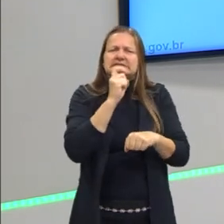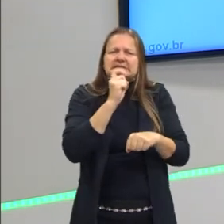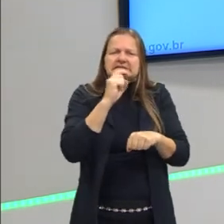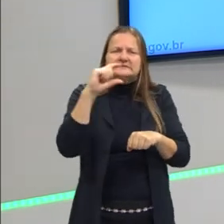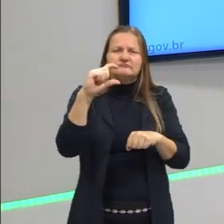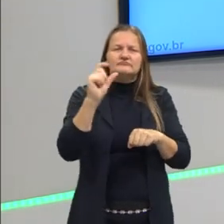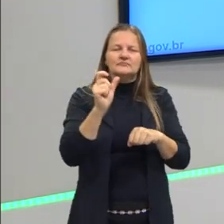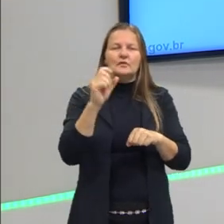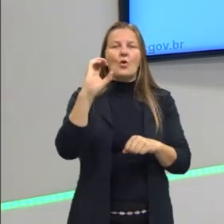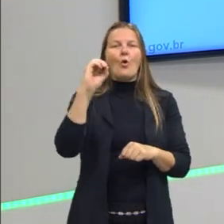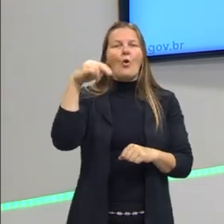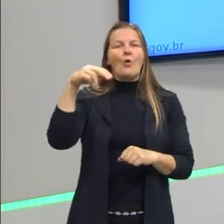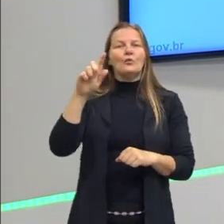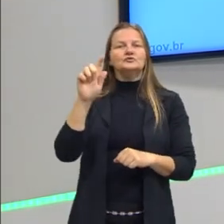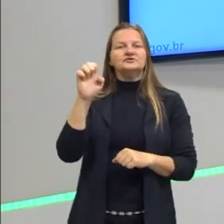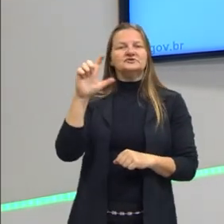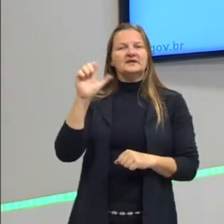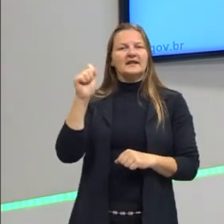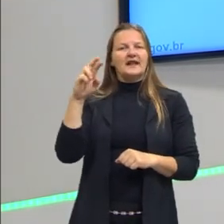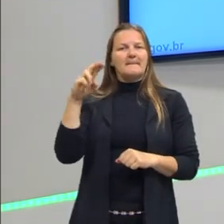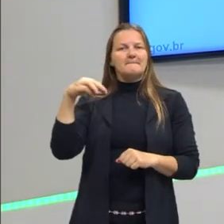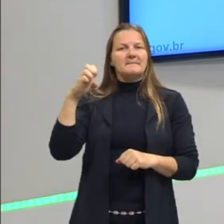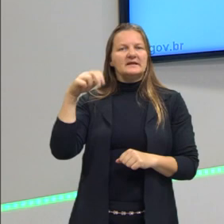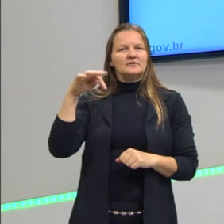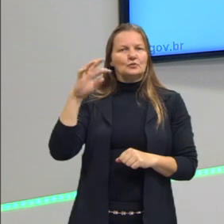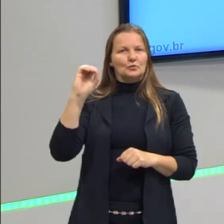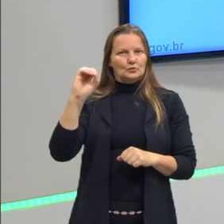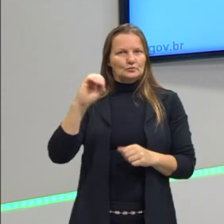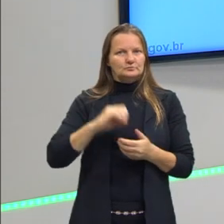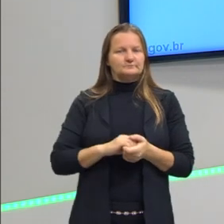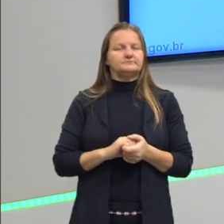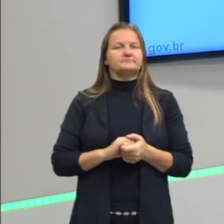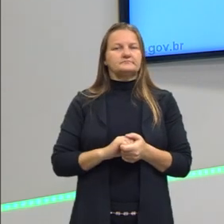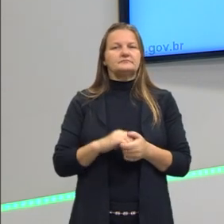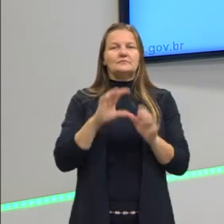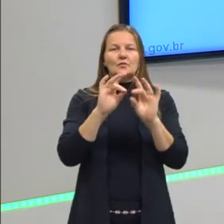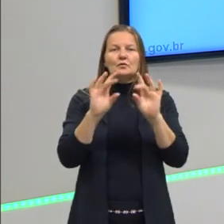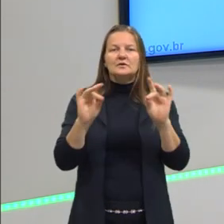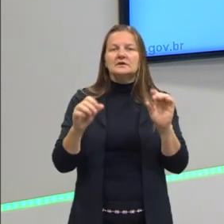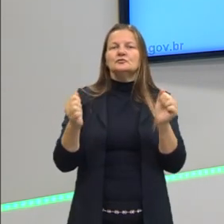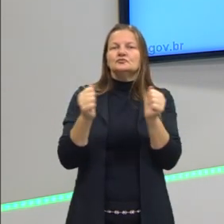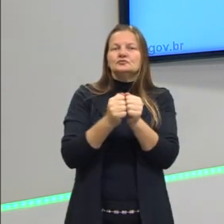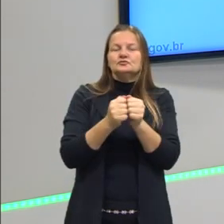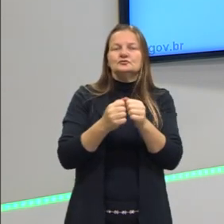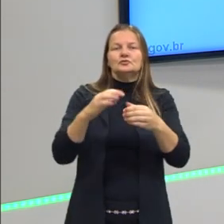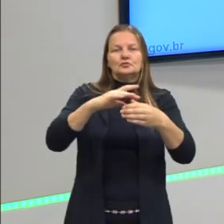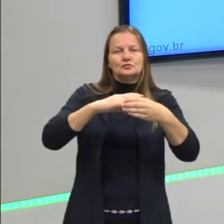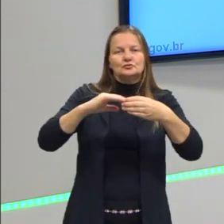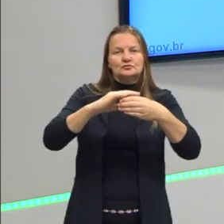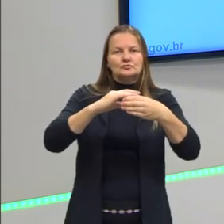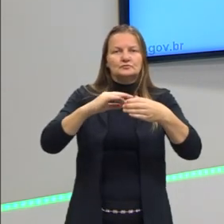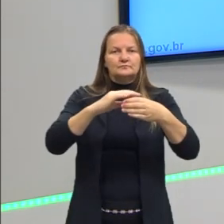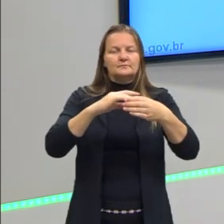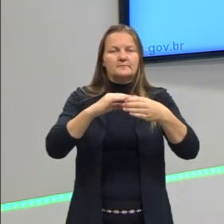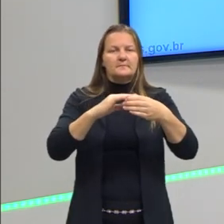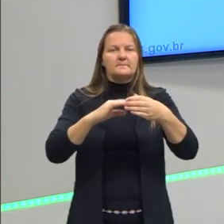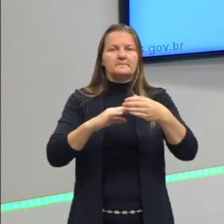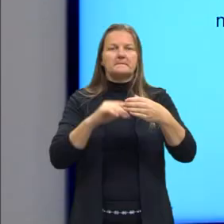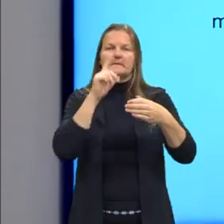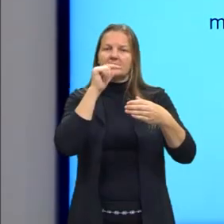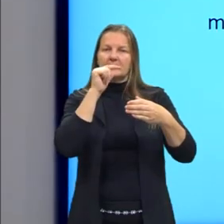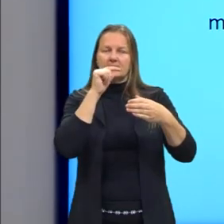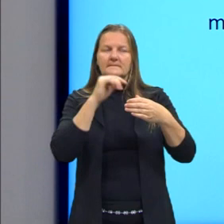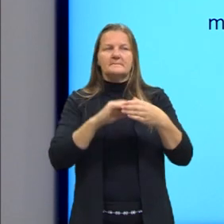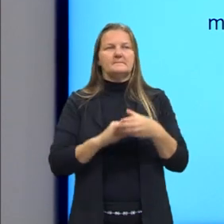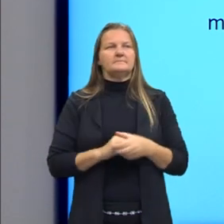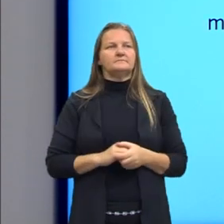de um líquido quando um soluto não volátil é adicionado ao solvente, né? Normalmente, a água.